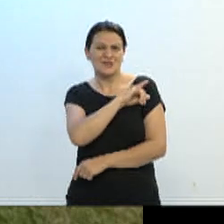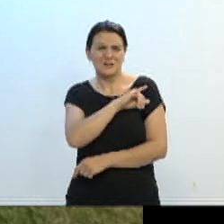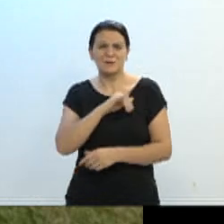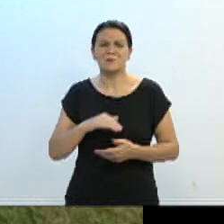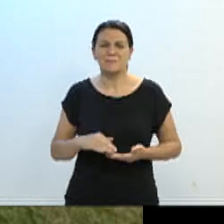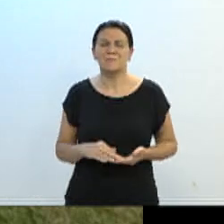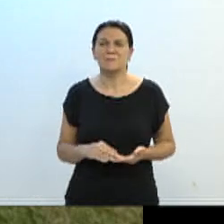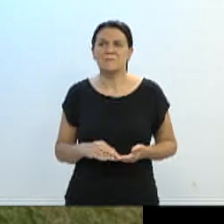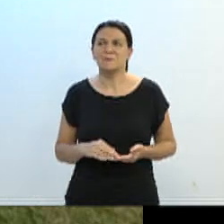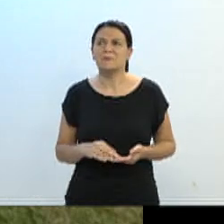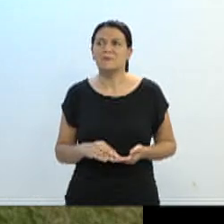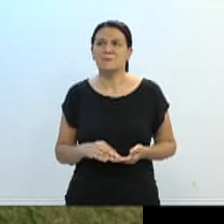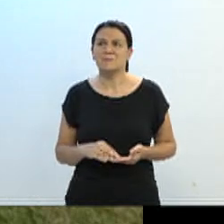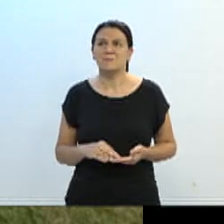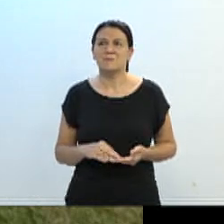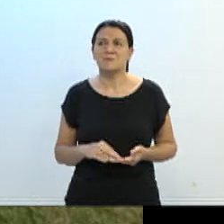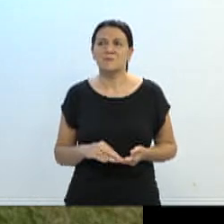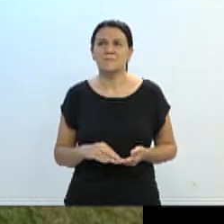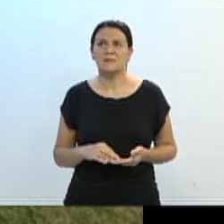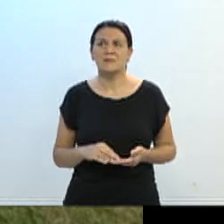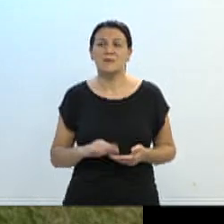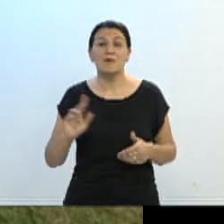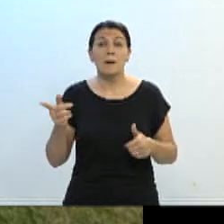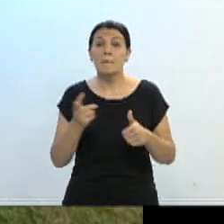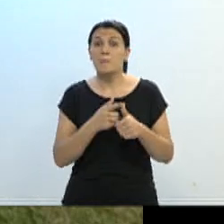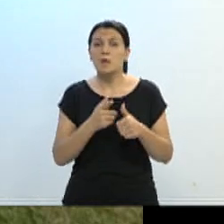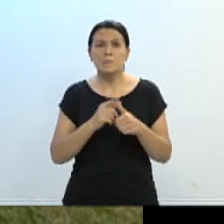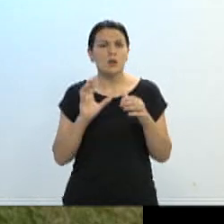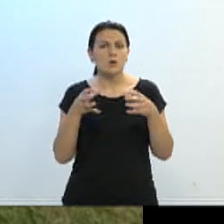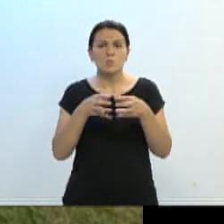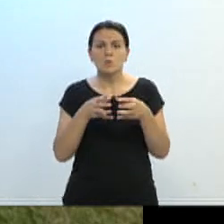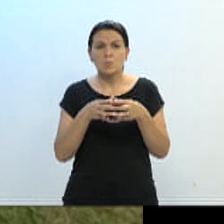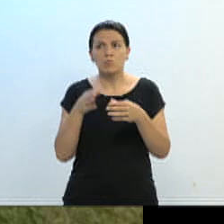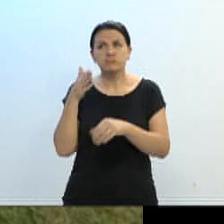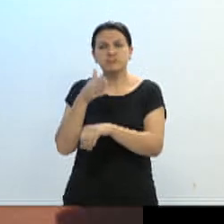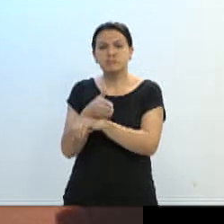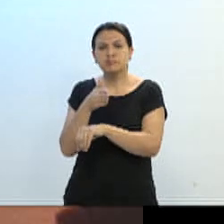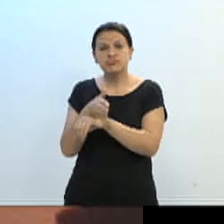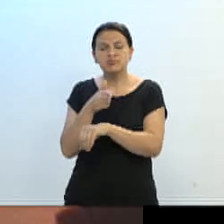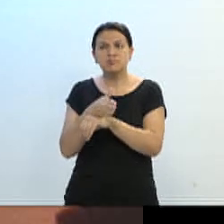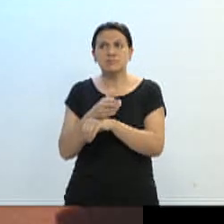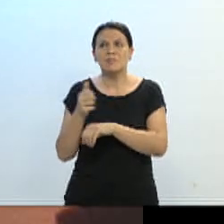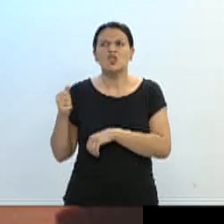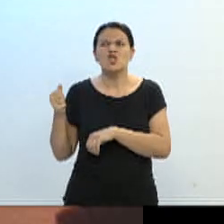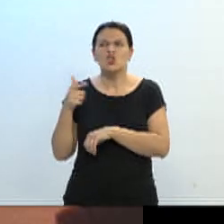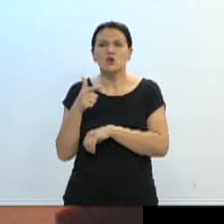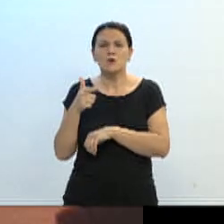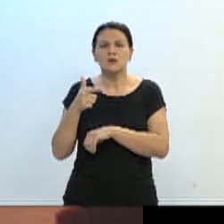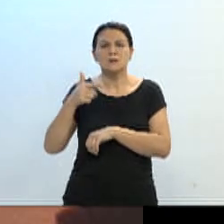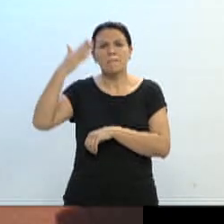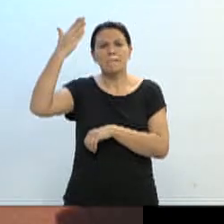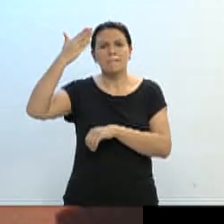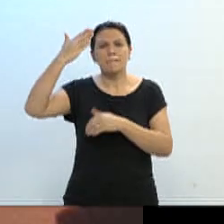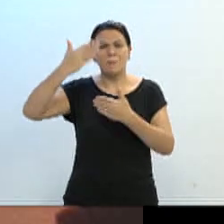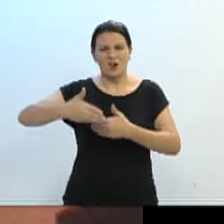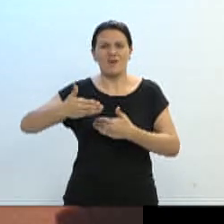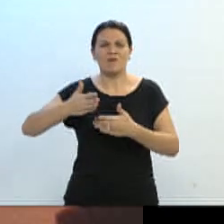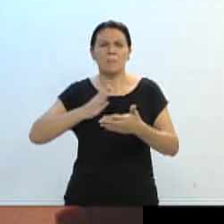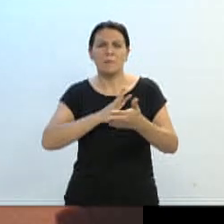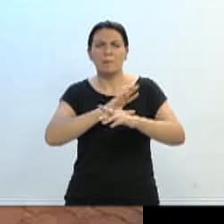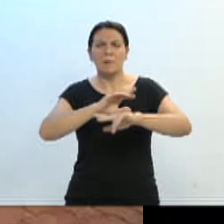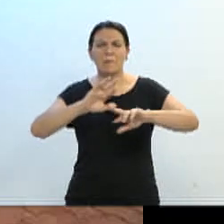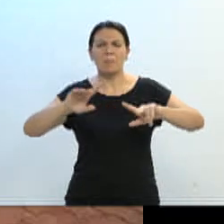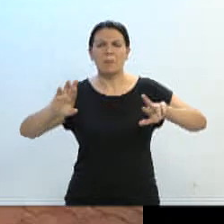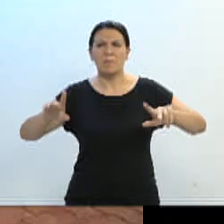foi a primeira vez que o Clube Náutico América participou em 12 provas. E vários resultados